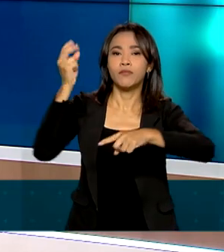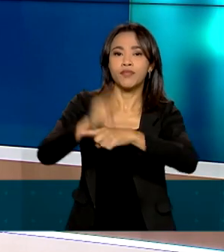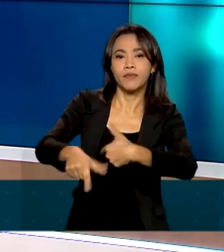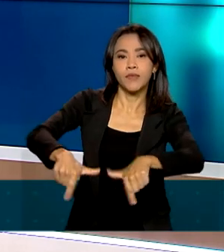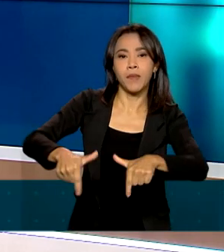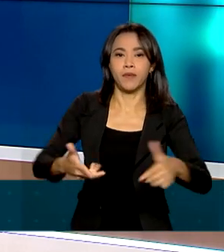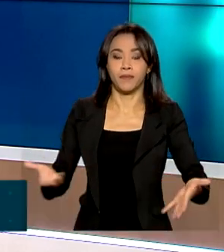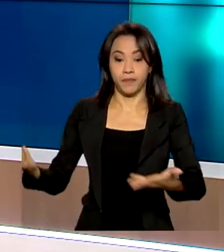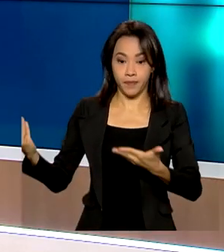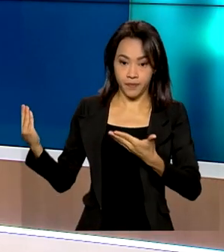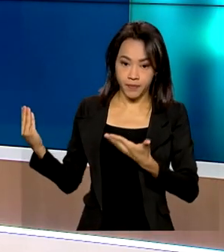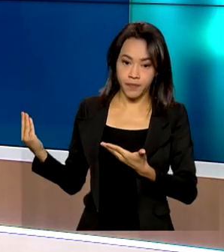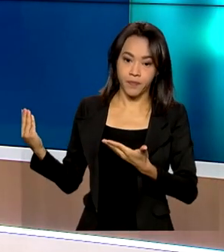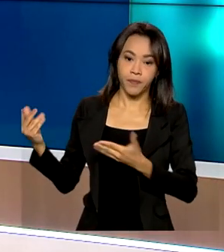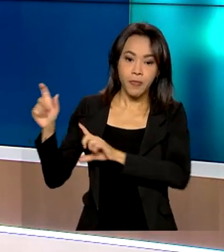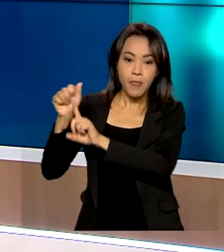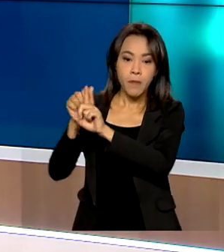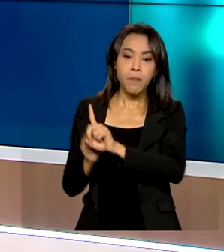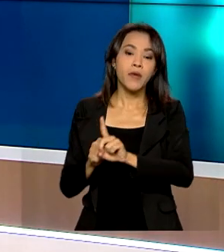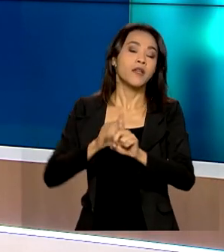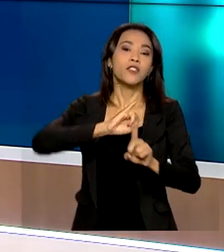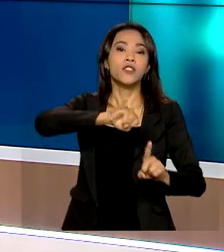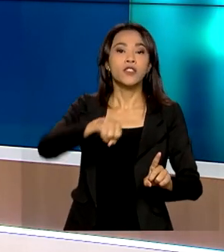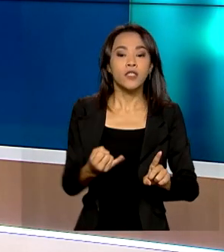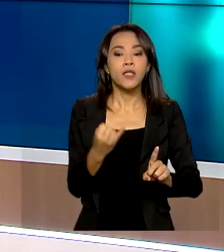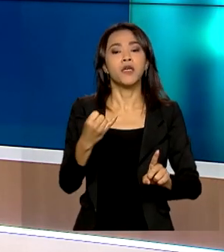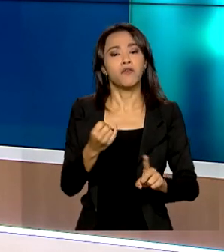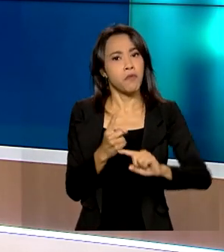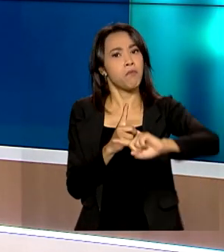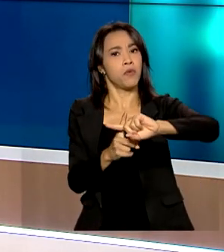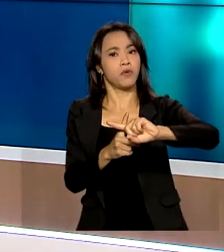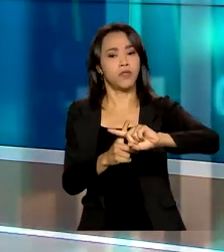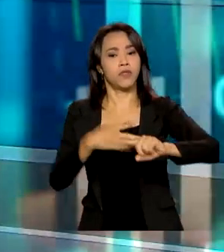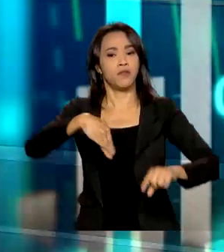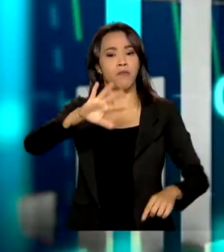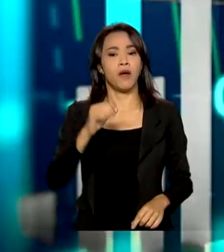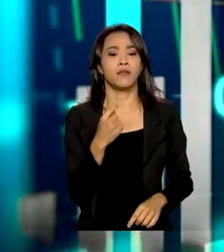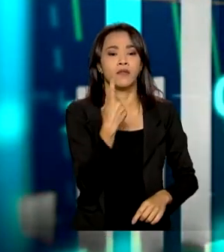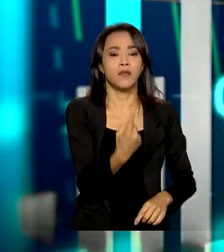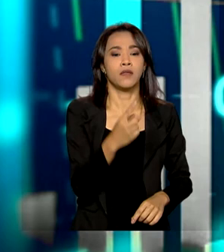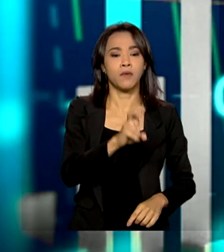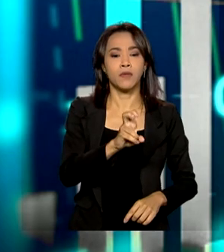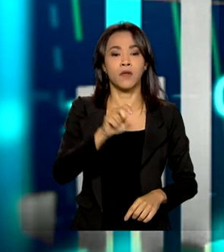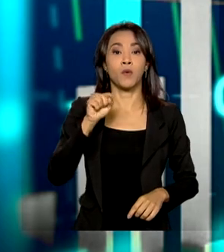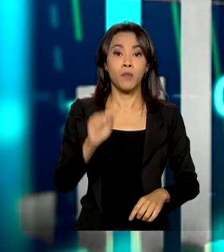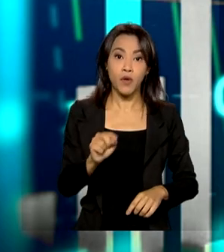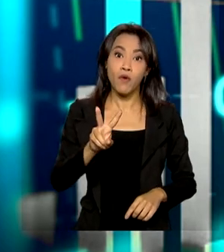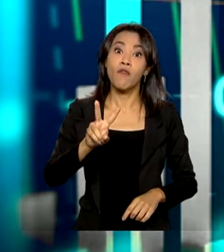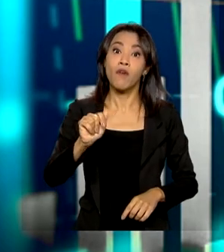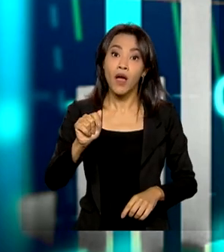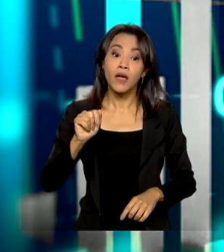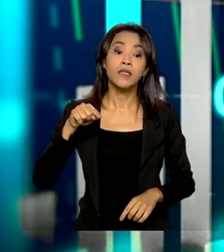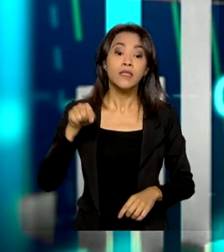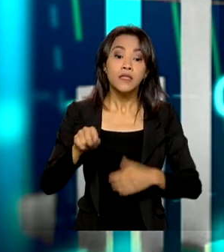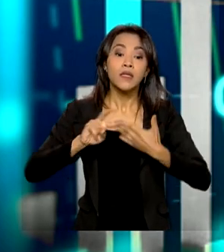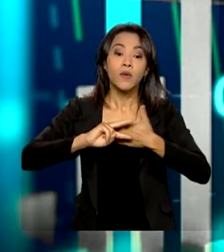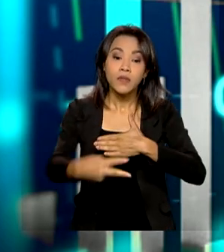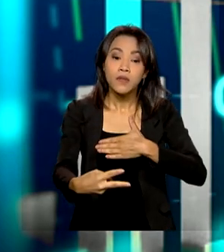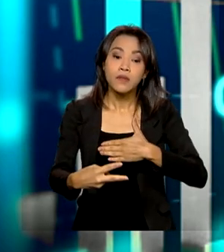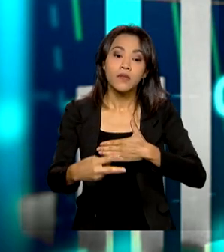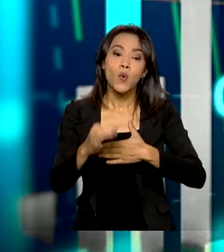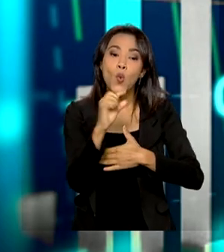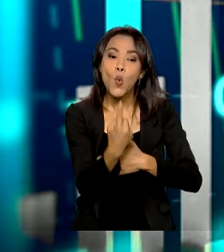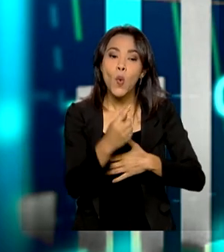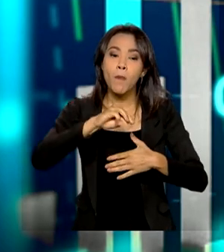Então, em janeiro, nós tivemos um saldo positivo de mais de 155 mil vagas geradas, fruto de em torno de